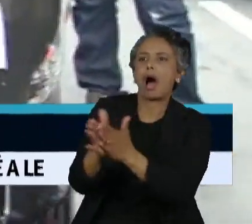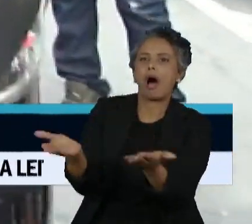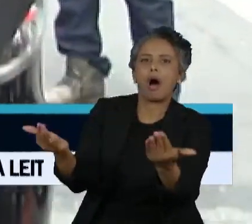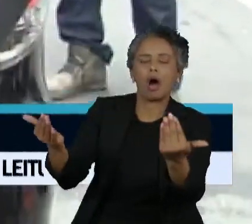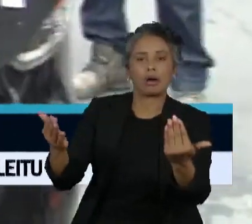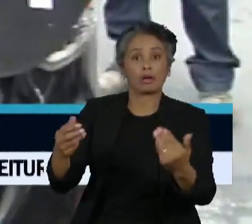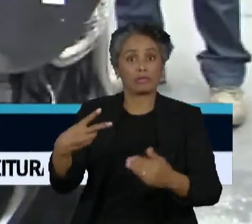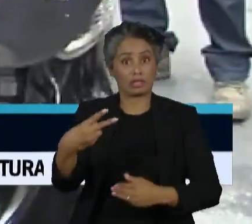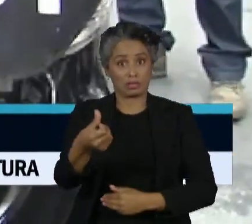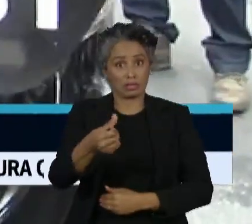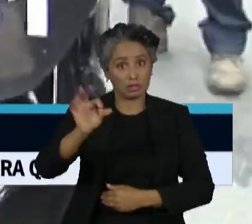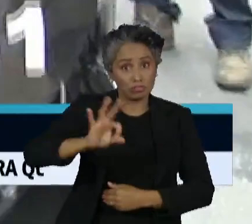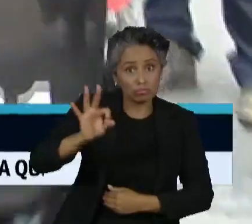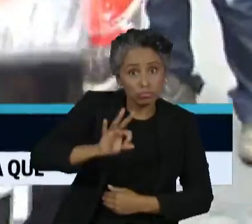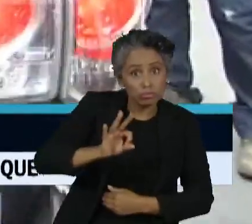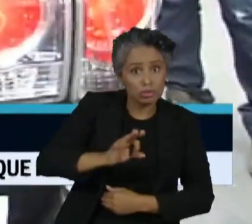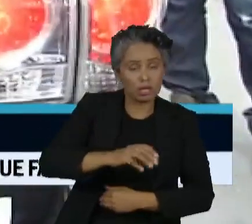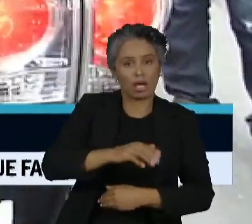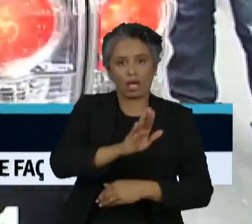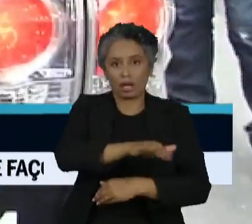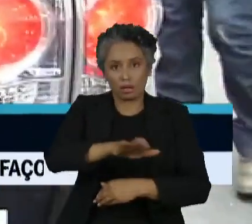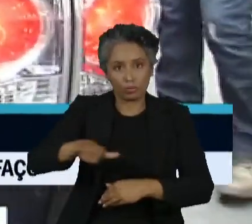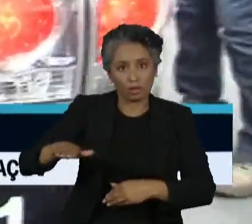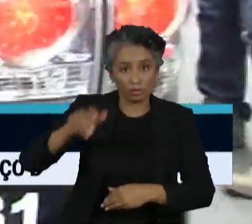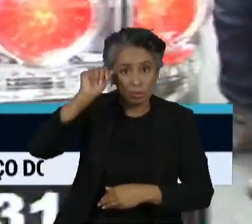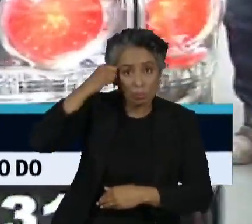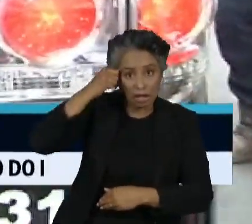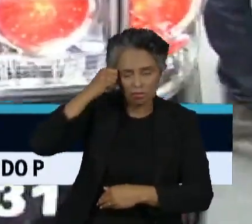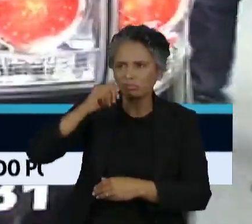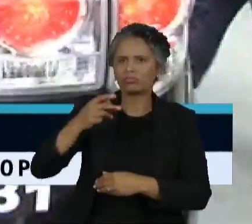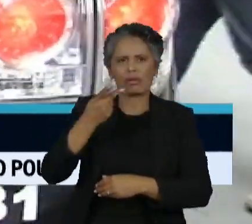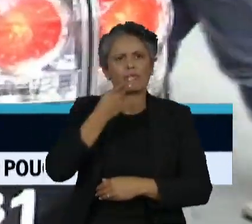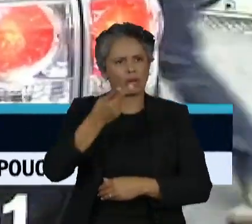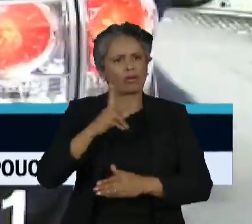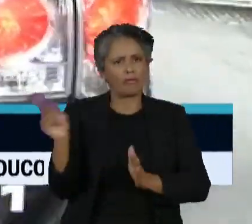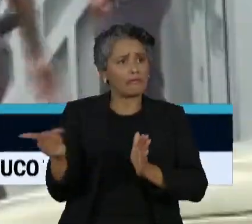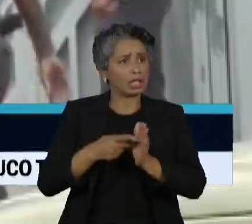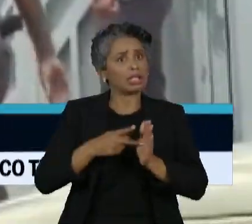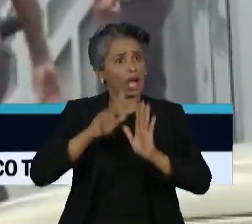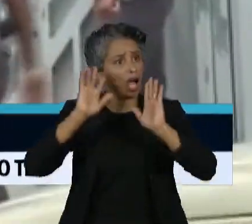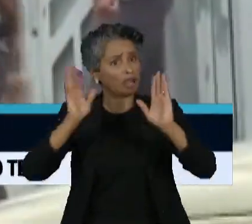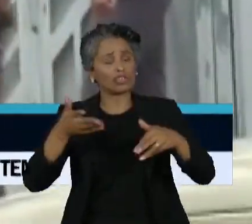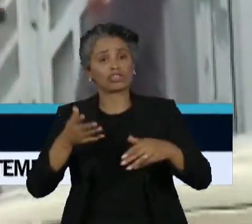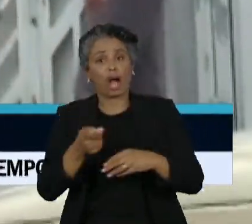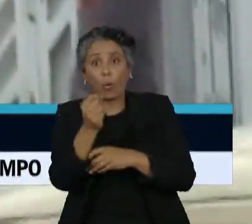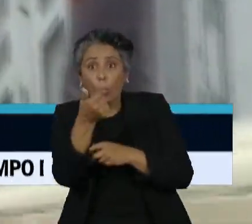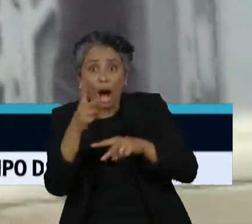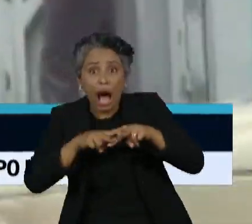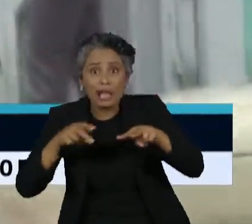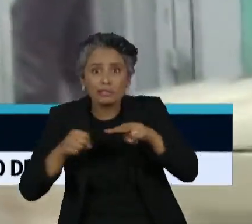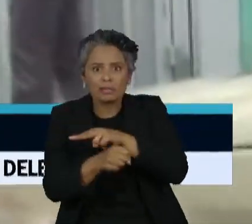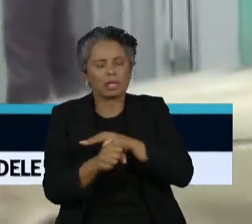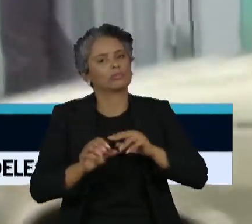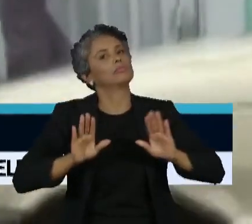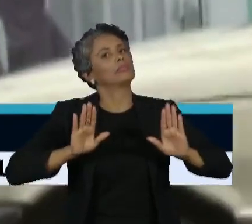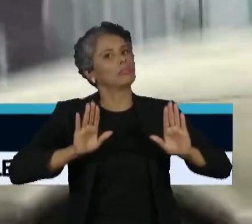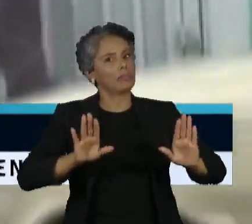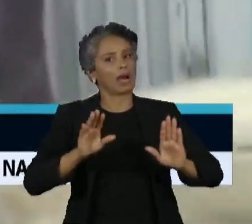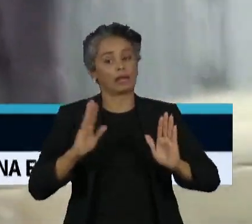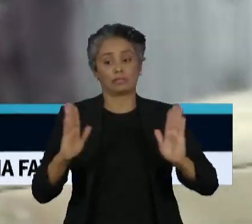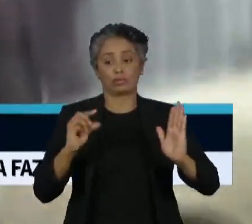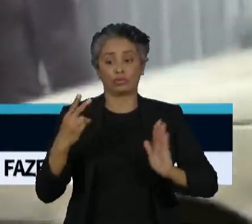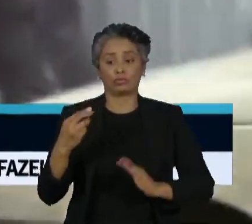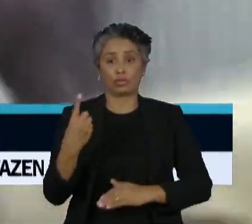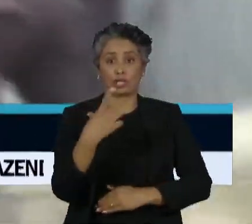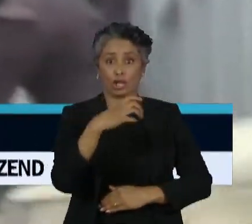% dos estudantes pretos afirmaram ter sido levados para a delegacia. Já no ano de 2019, 7 de